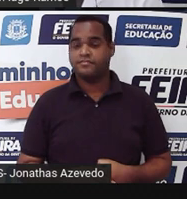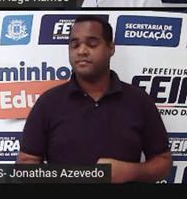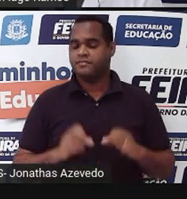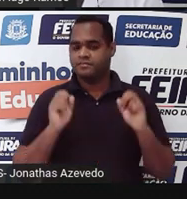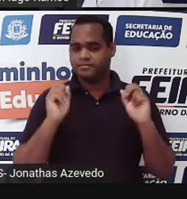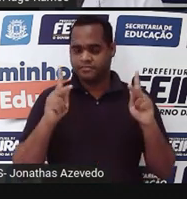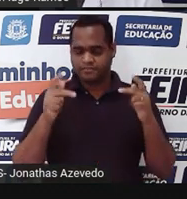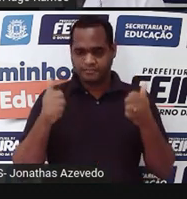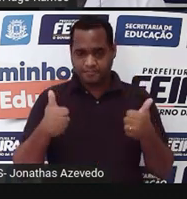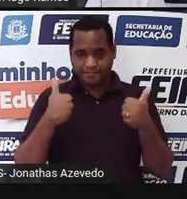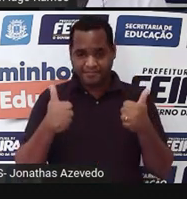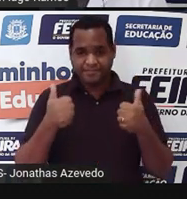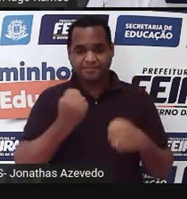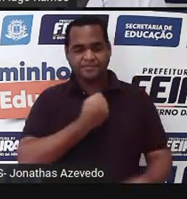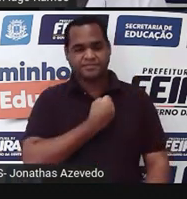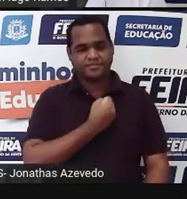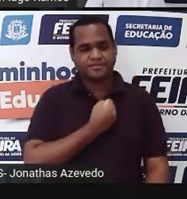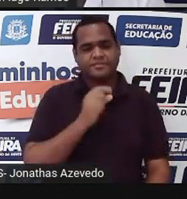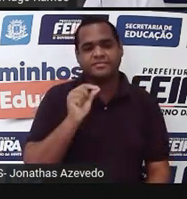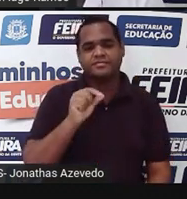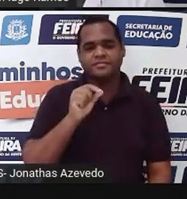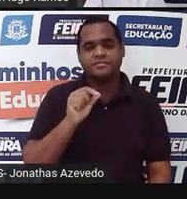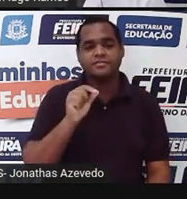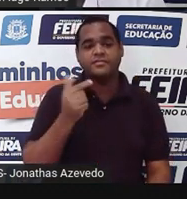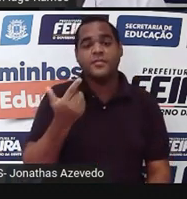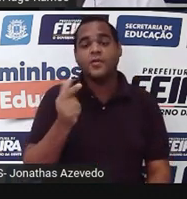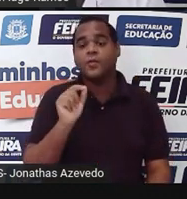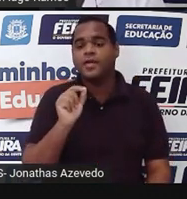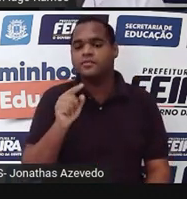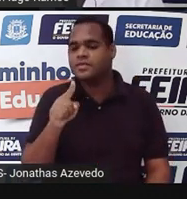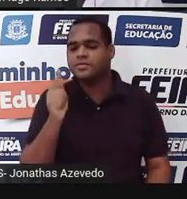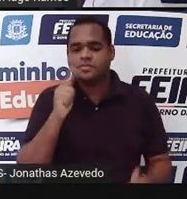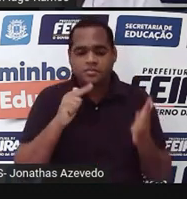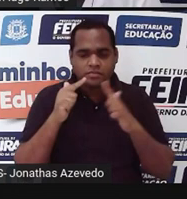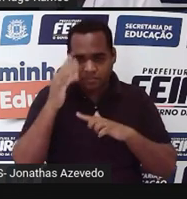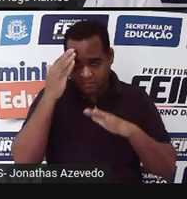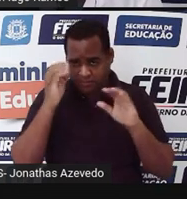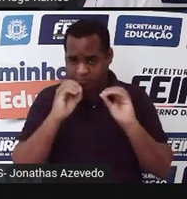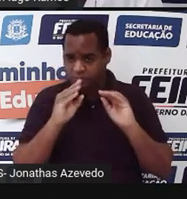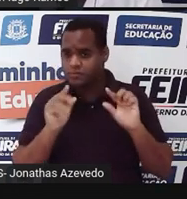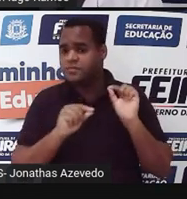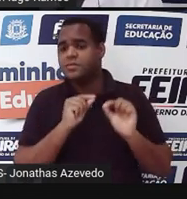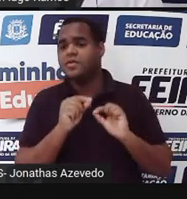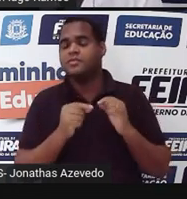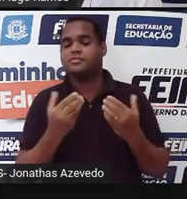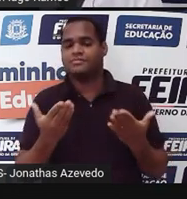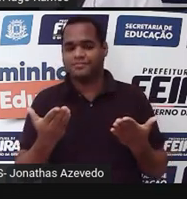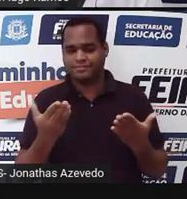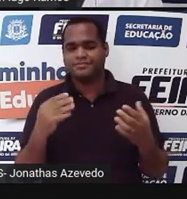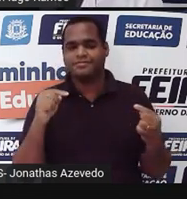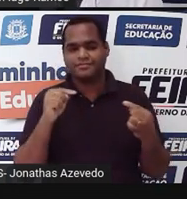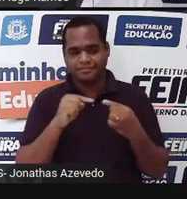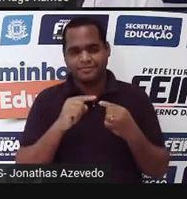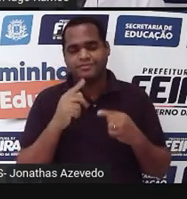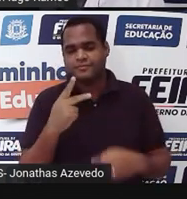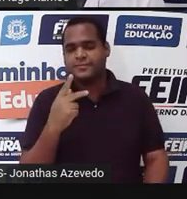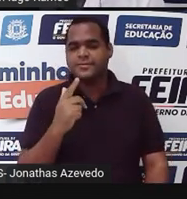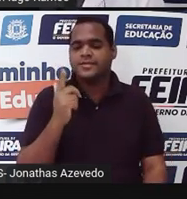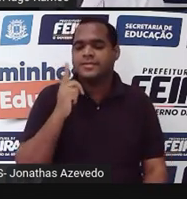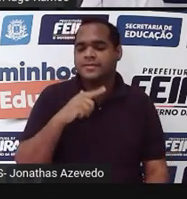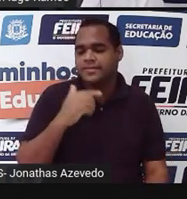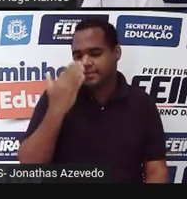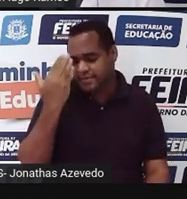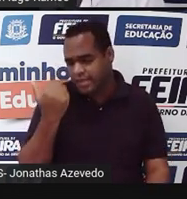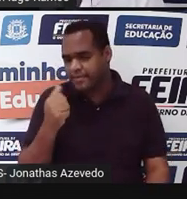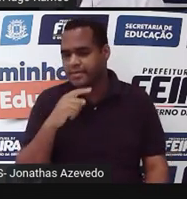Prontinho. Escolheu o número que representa aí o quanto você conseguiu entender até agora. Porque dessa forma, você vai saber